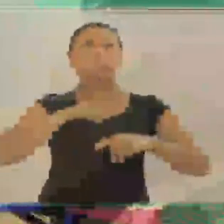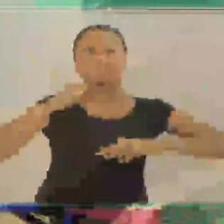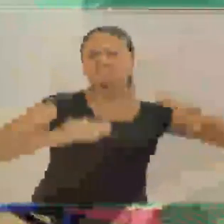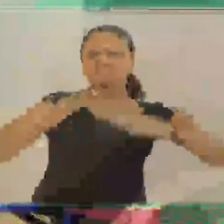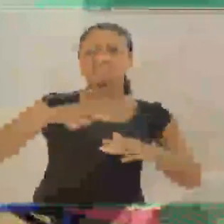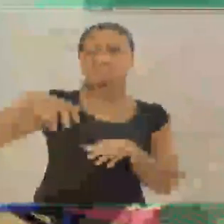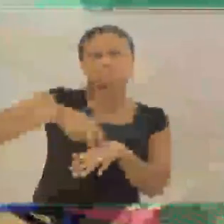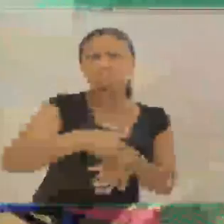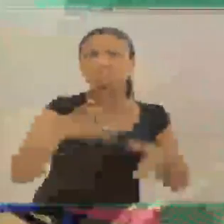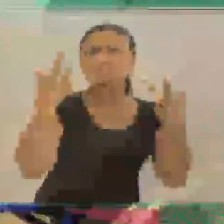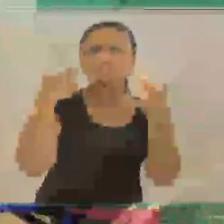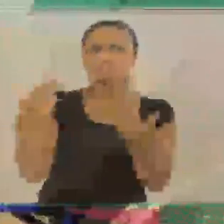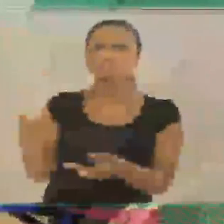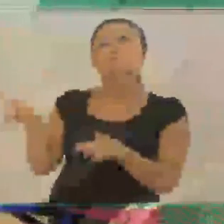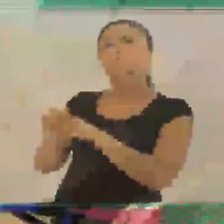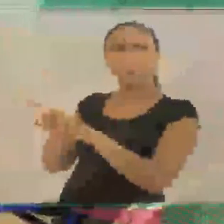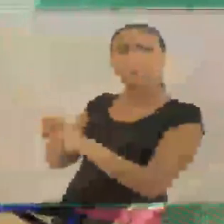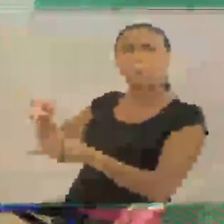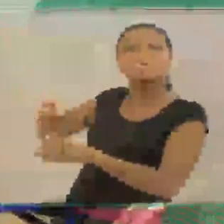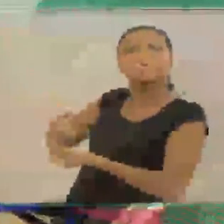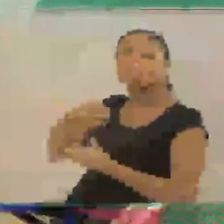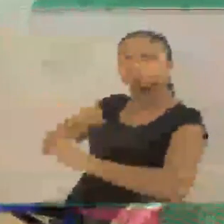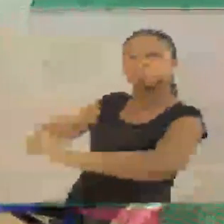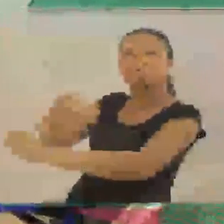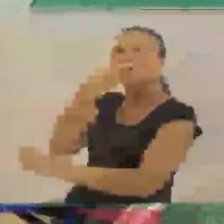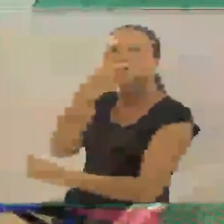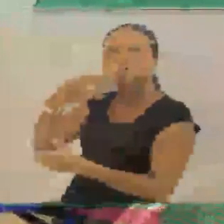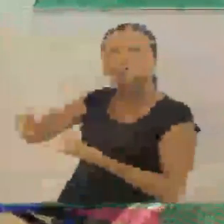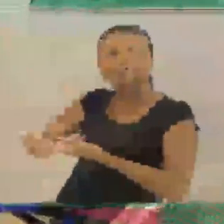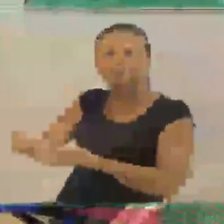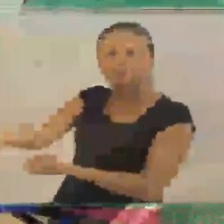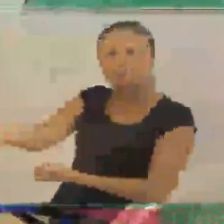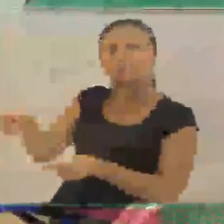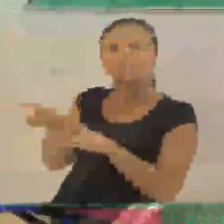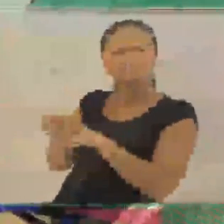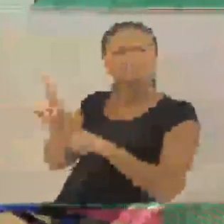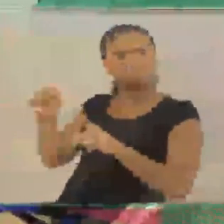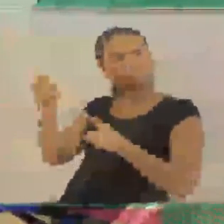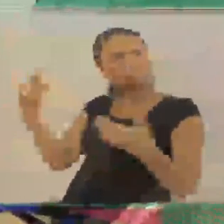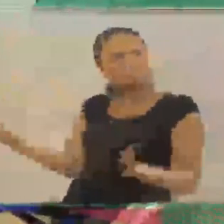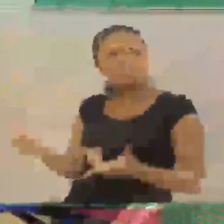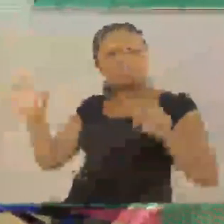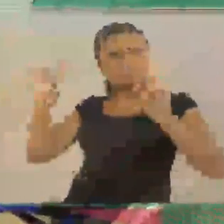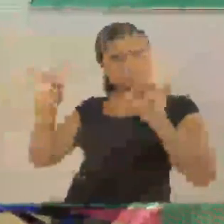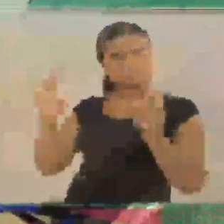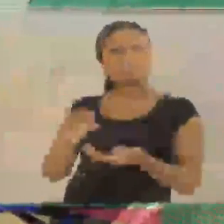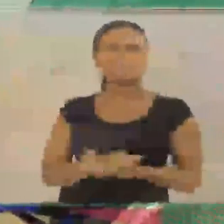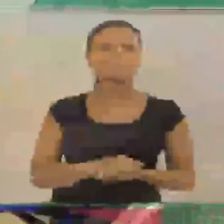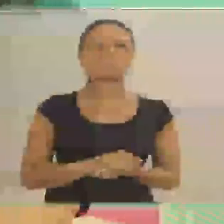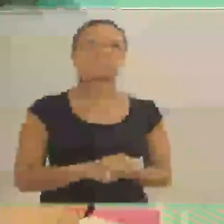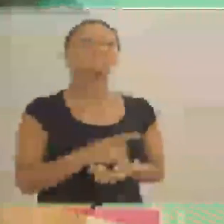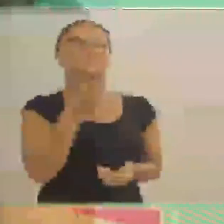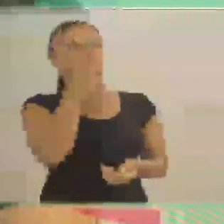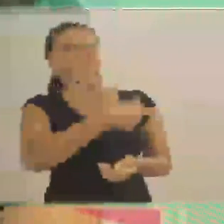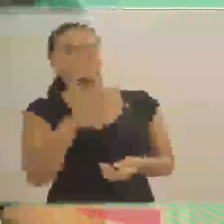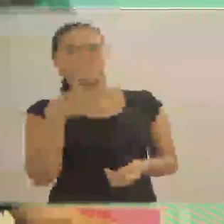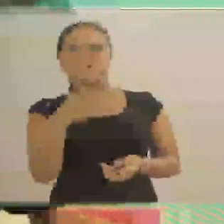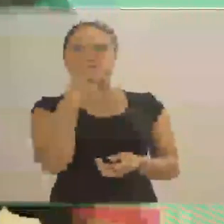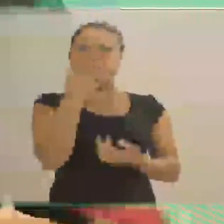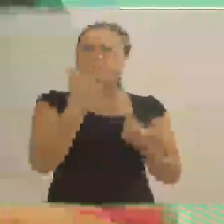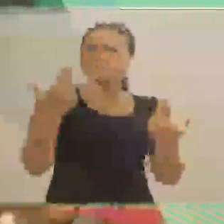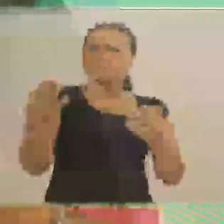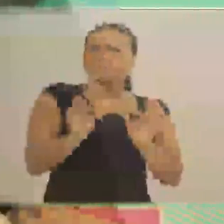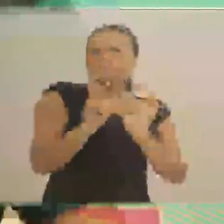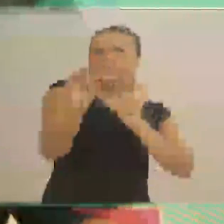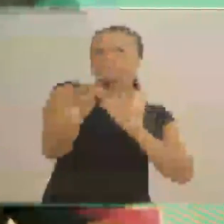Teve também um trenó, né? Puxado por cachorros. É engraçado. Que é a reportagem que a gente vai ver daqui a pouco, hoje no programa especial ainda. O engraçado é que é uma